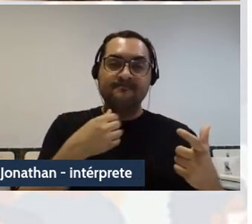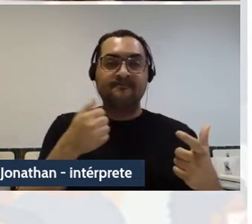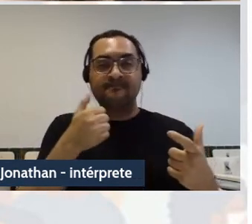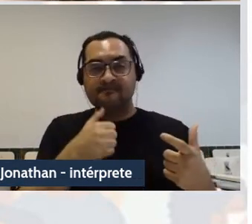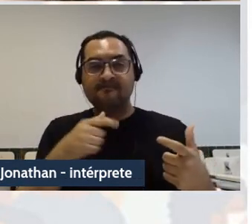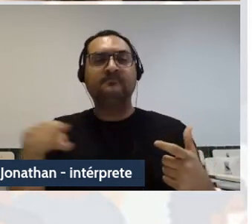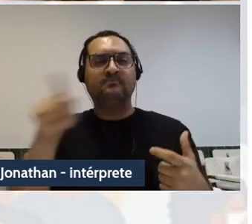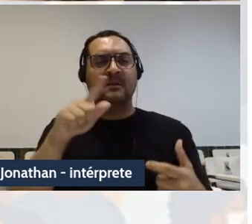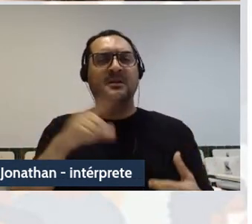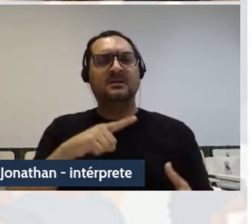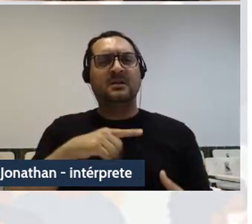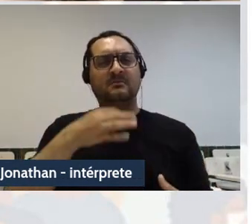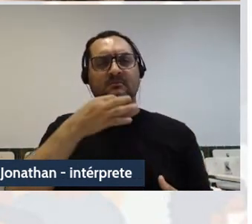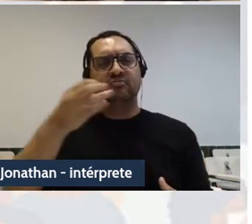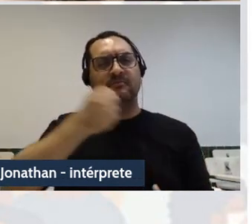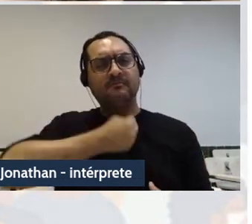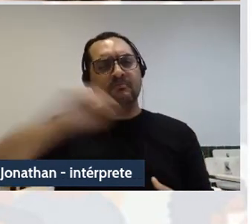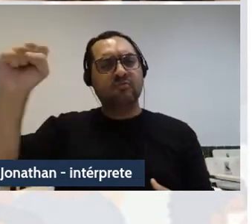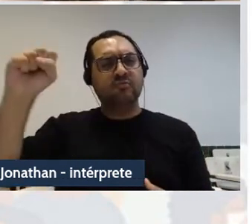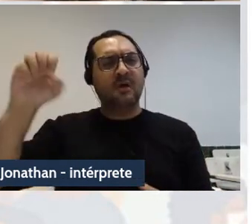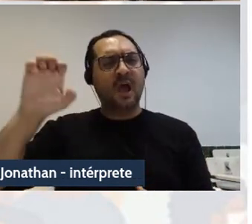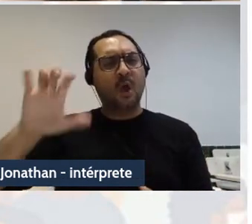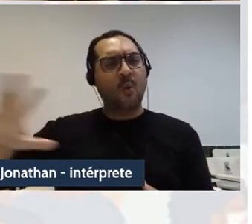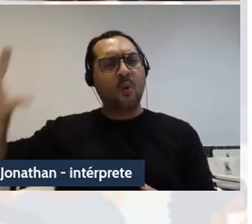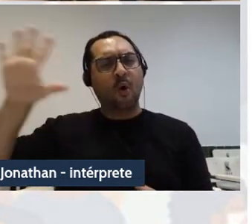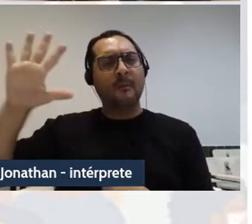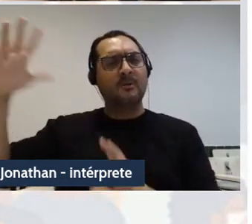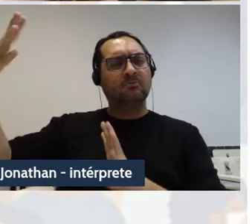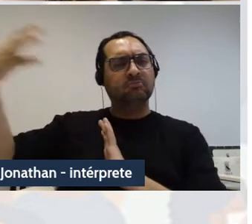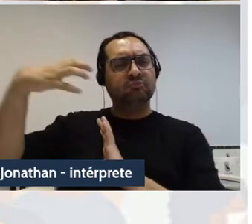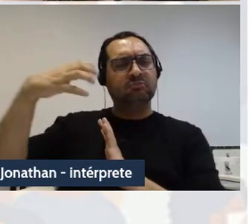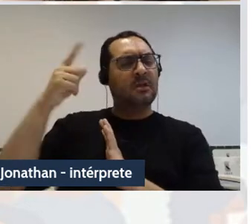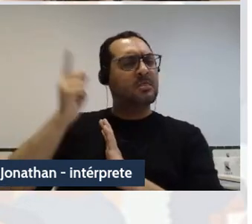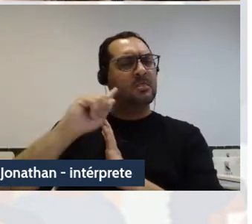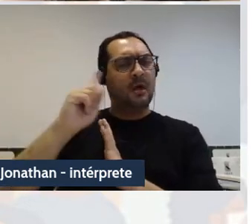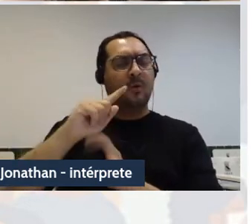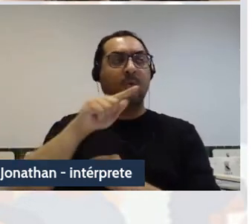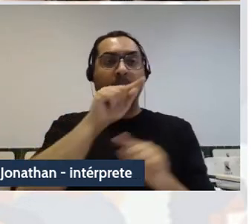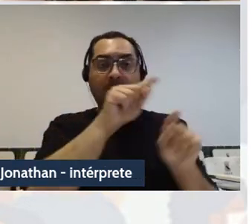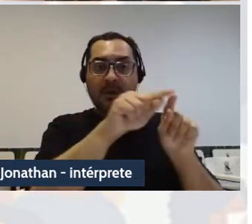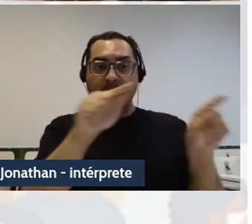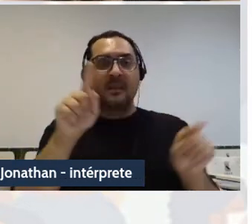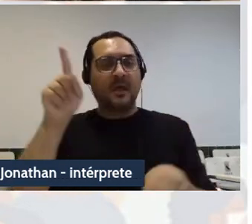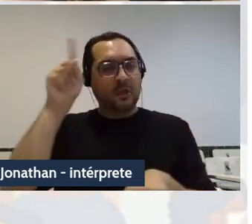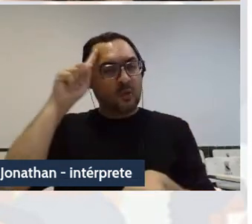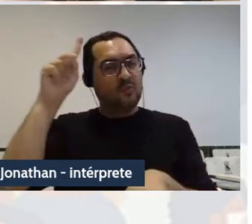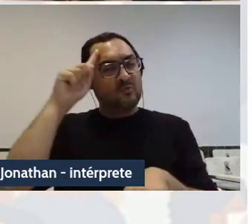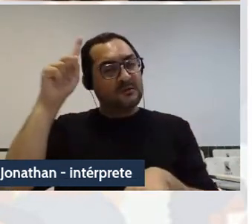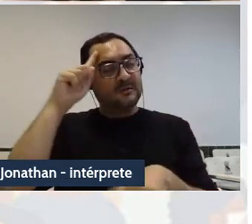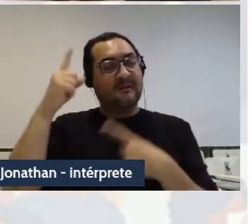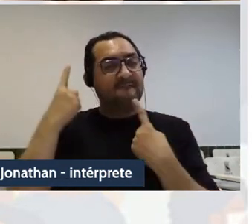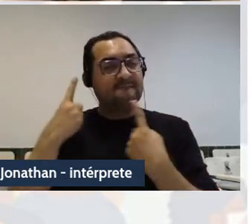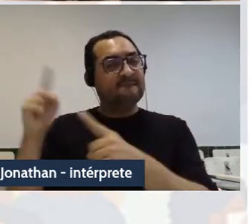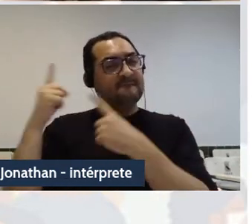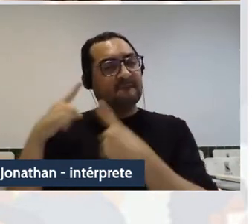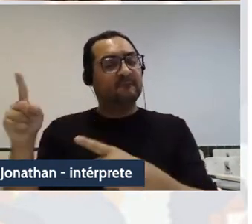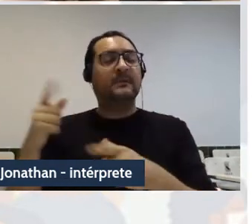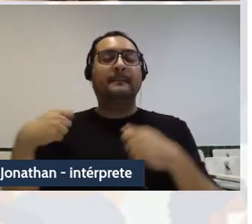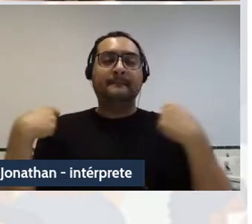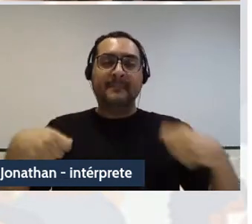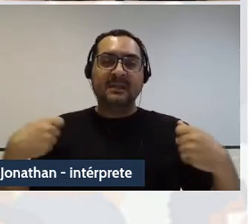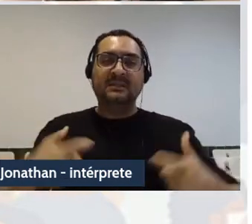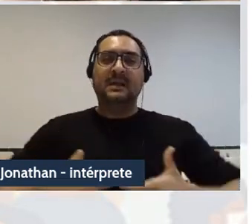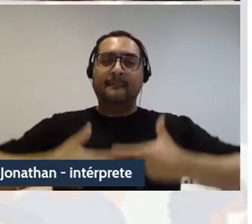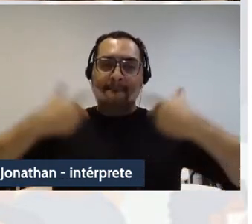crítica frente ao eurocentrismo curricular. são estes e essas que travam uma luta diária pela realização da interculturalidade,